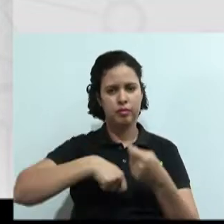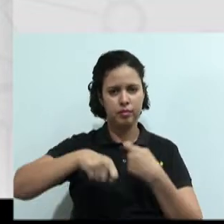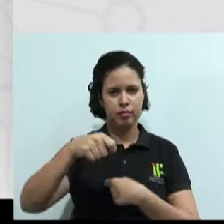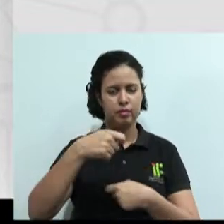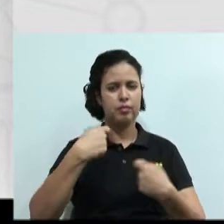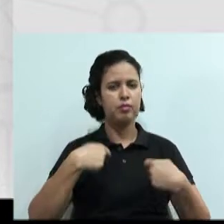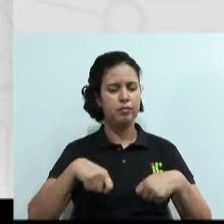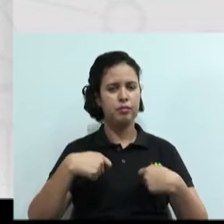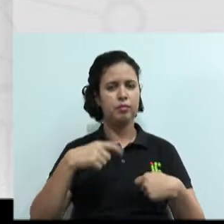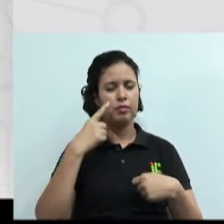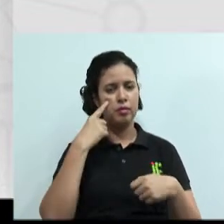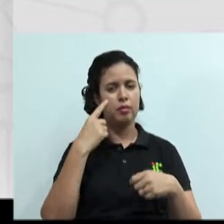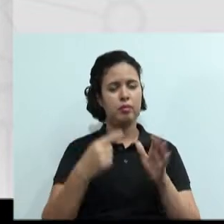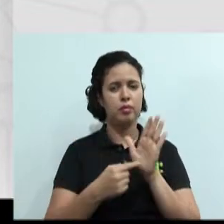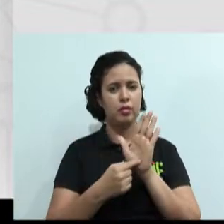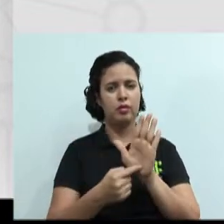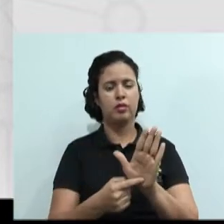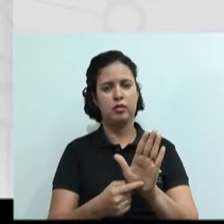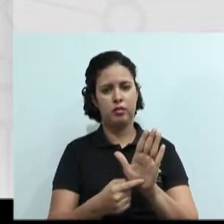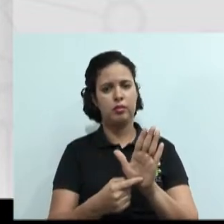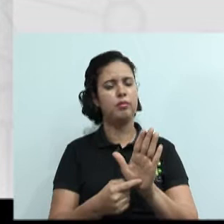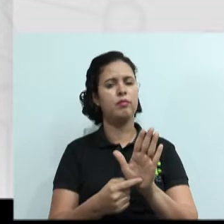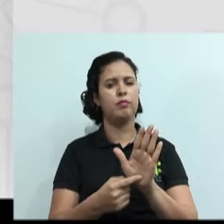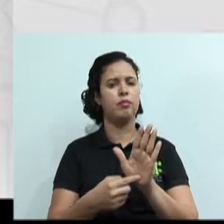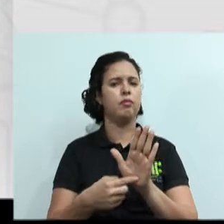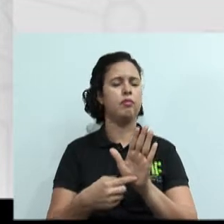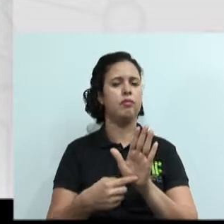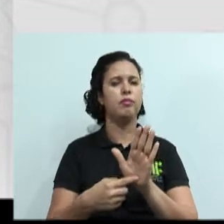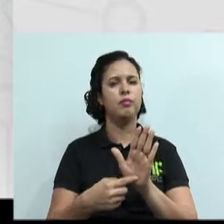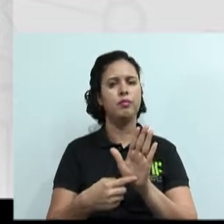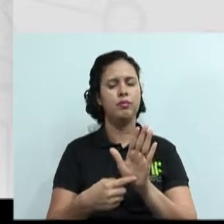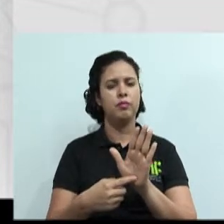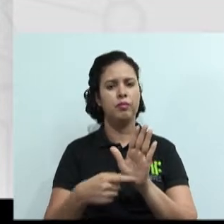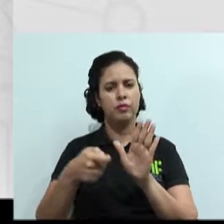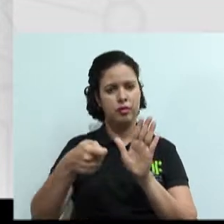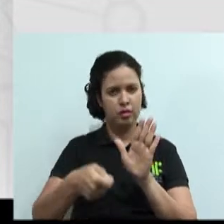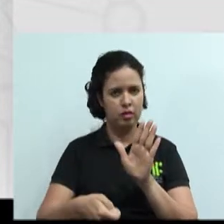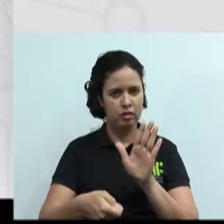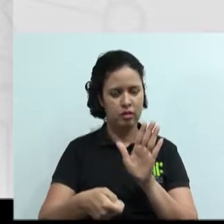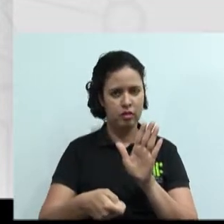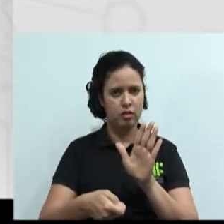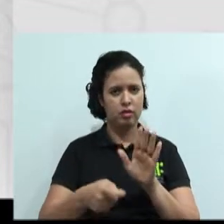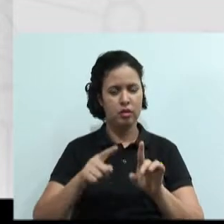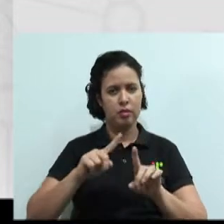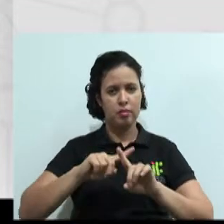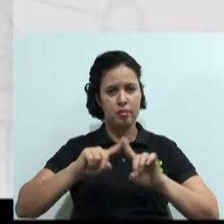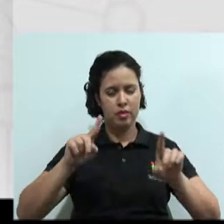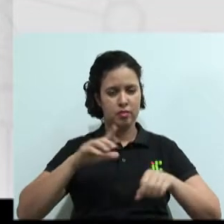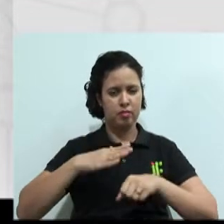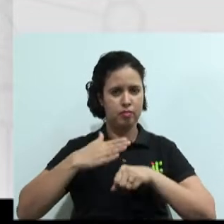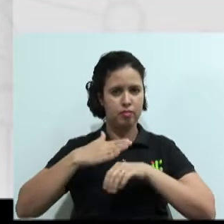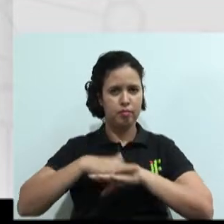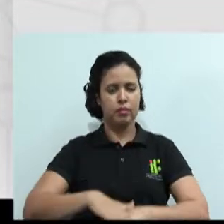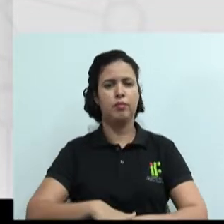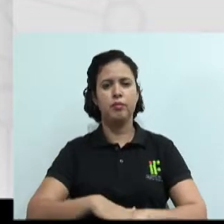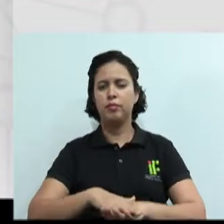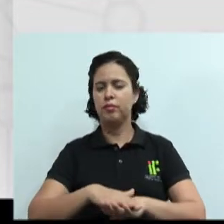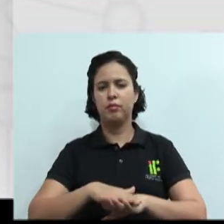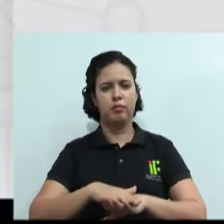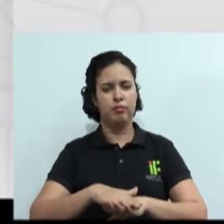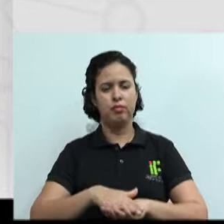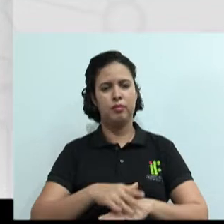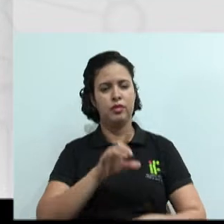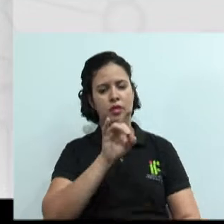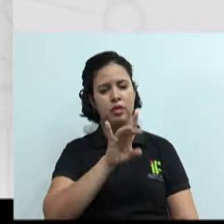precisar exercer o poder, né? E nós percebemos também o conflito de interesses. Cada um possui suas